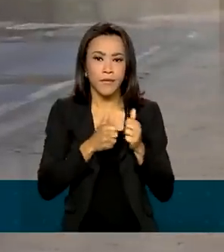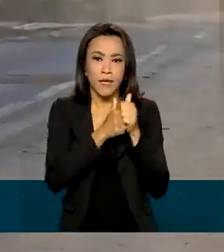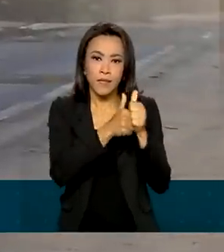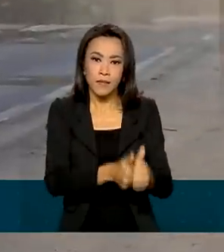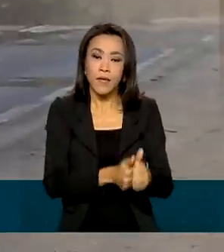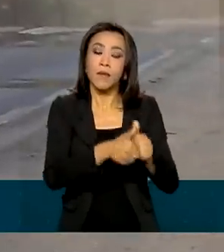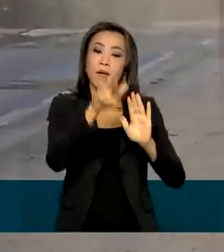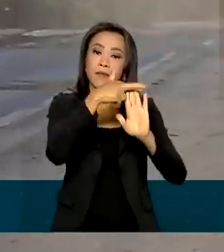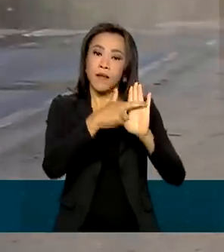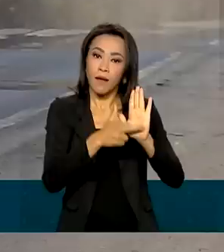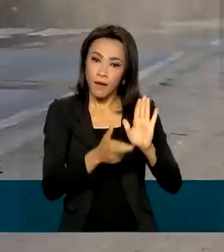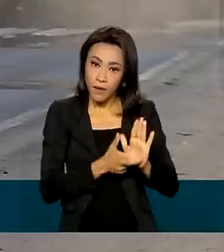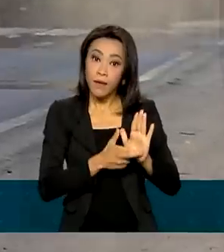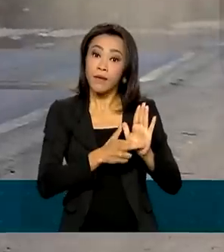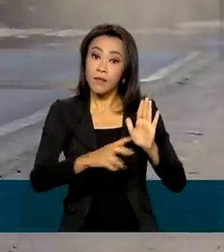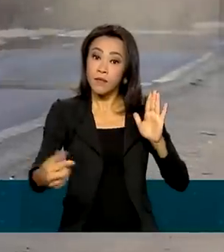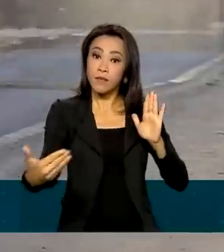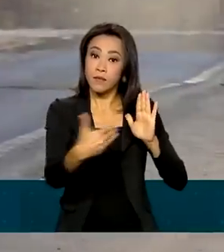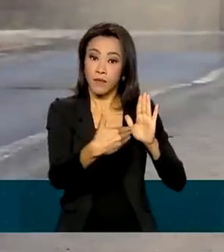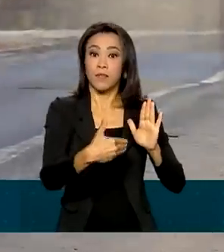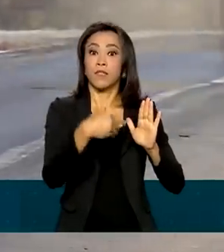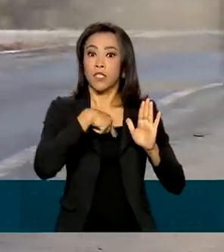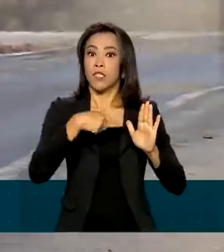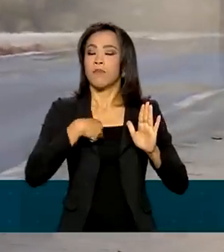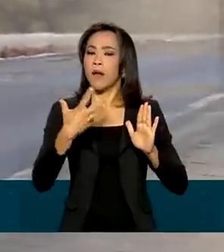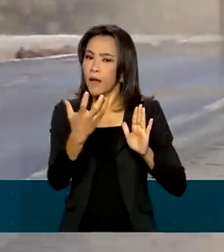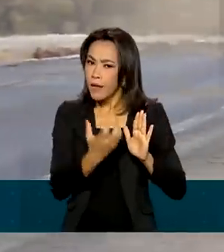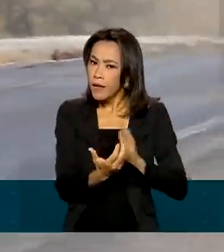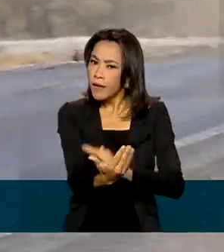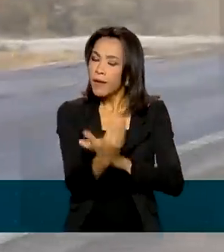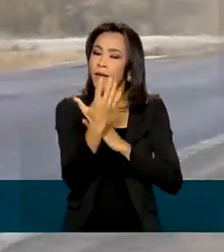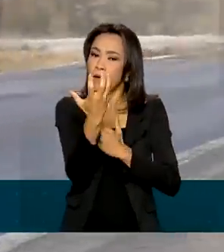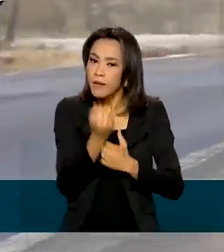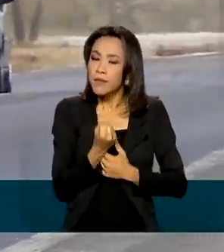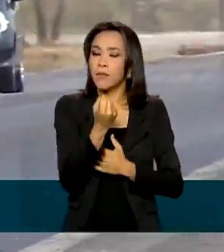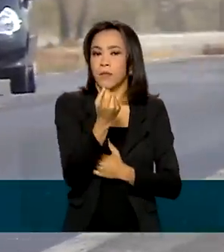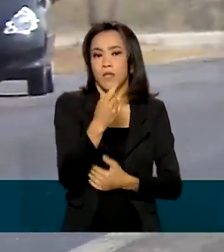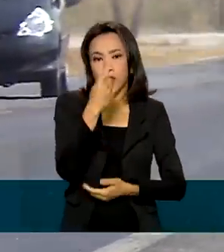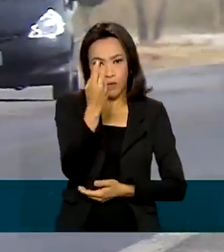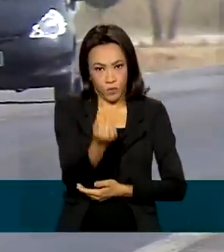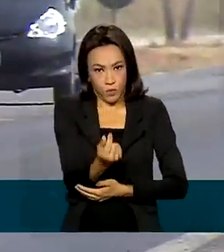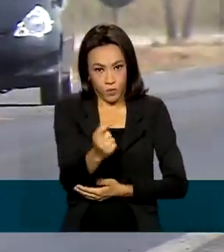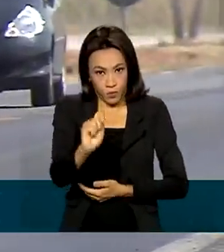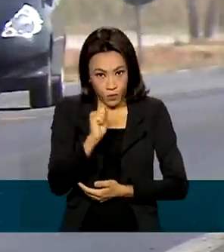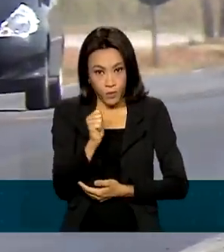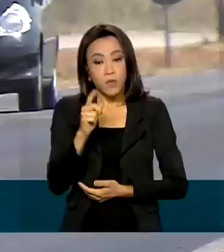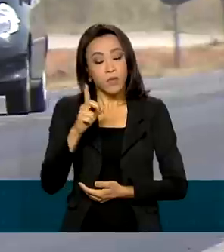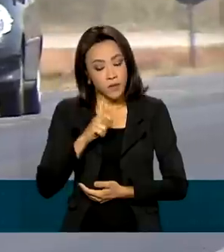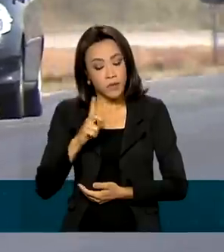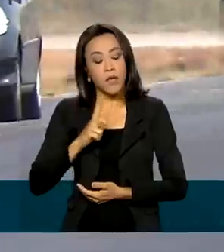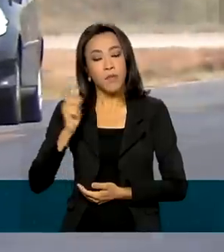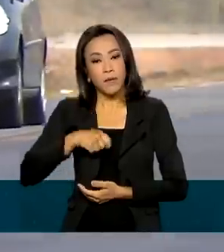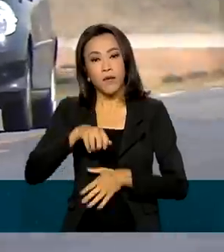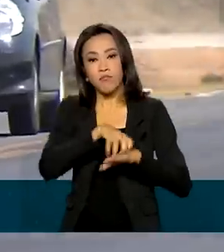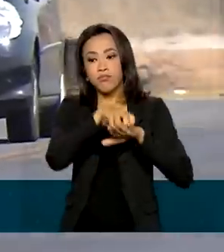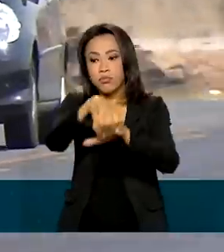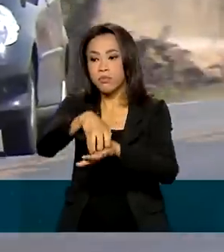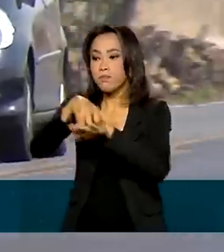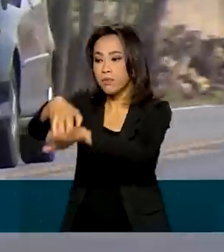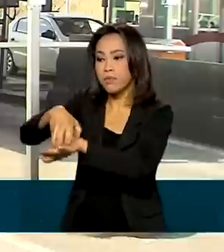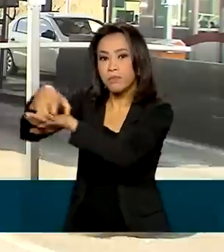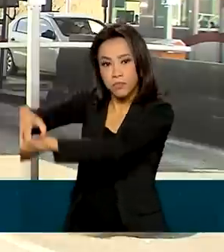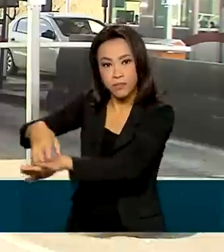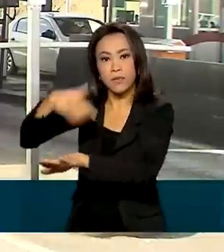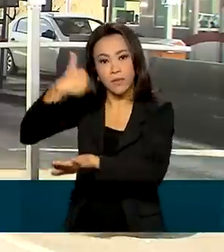para recebimento do benefício e que está apto a realizar de forma regular transporte rodoviário de